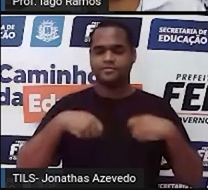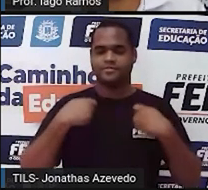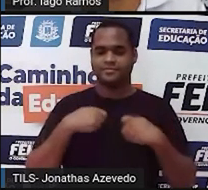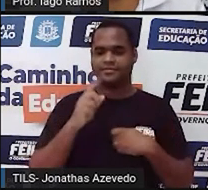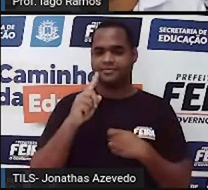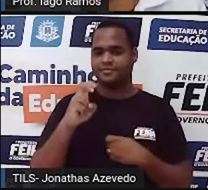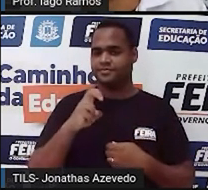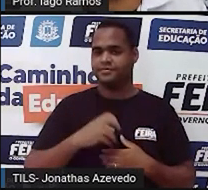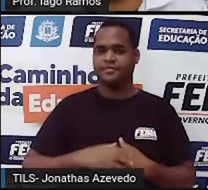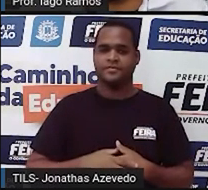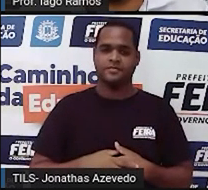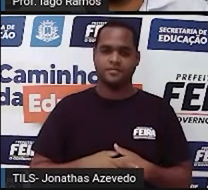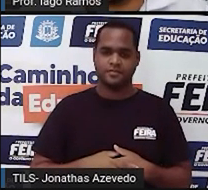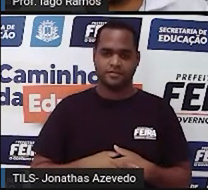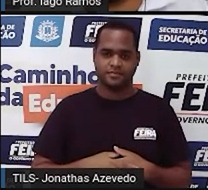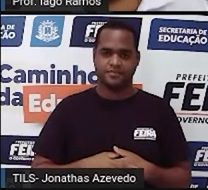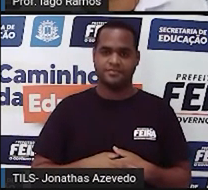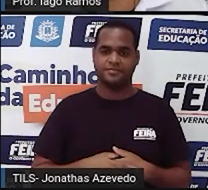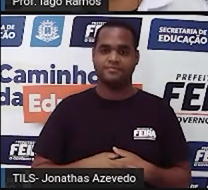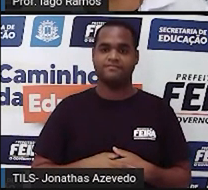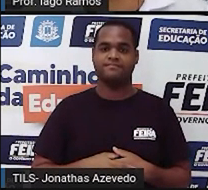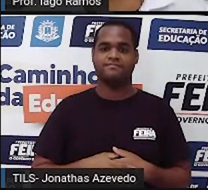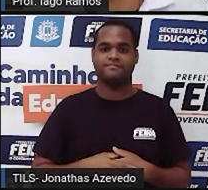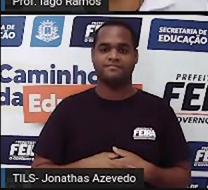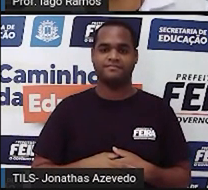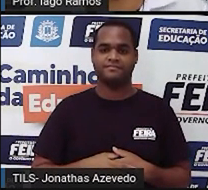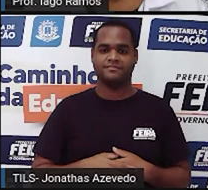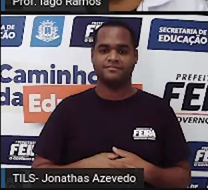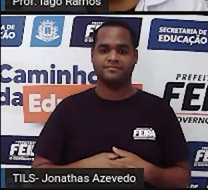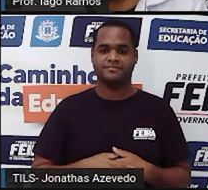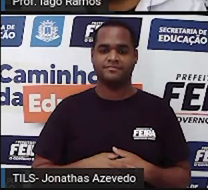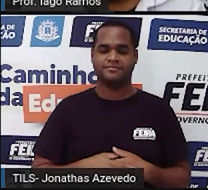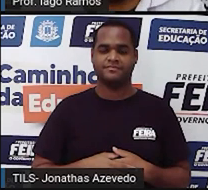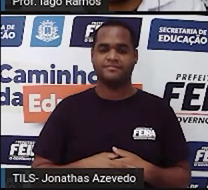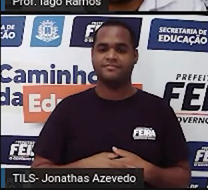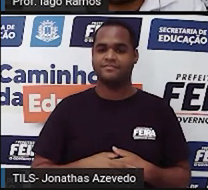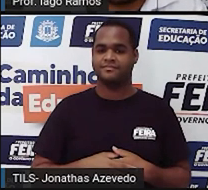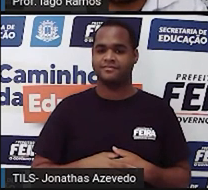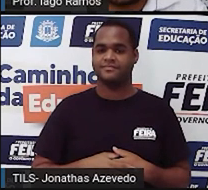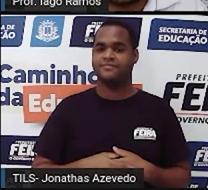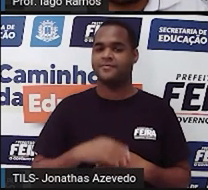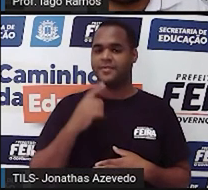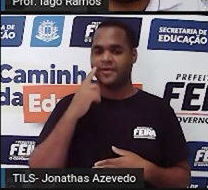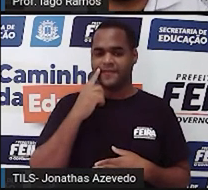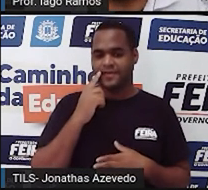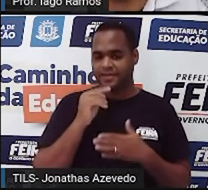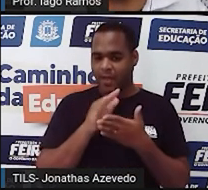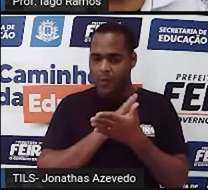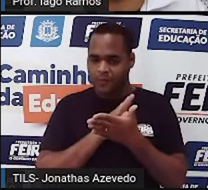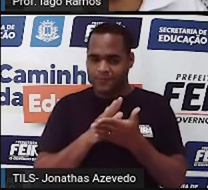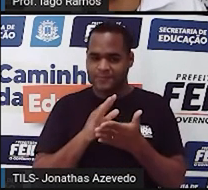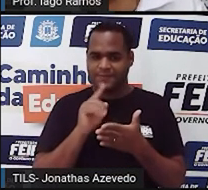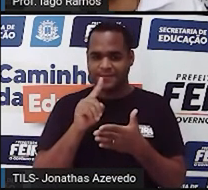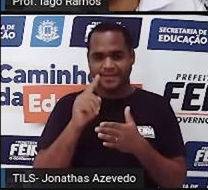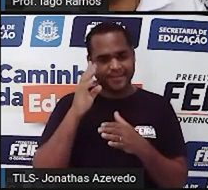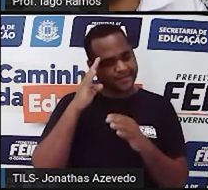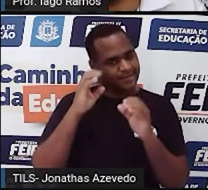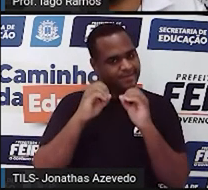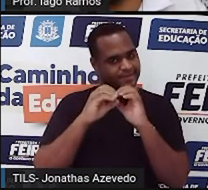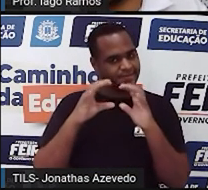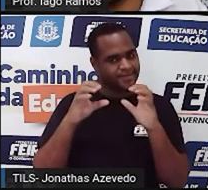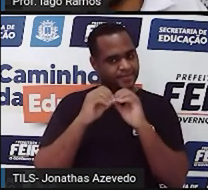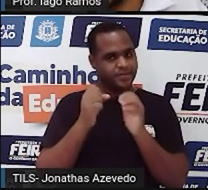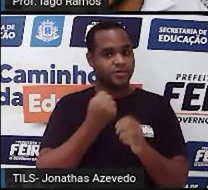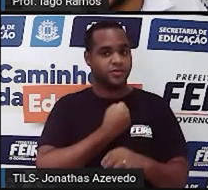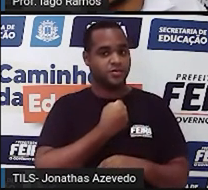Que número é esse? Vou te dar alguns segundinhos para você descobrir quais são os números que